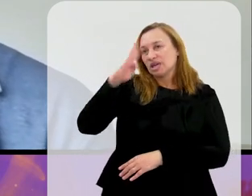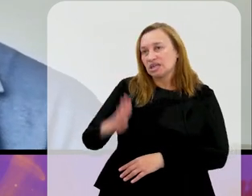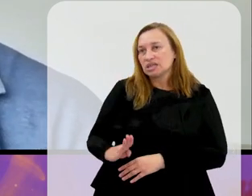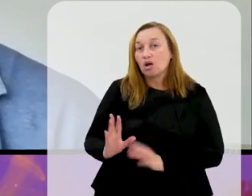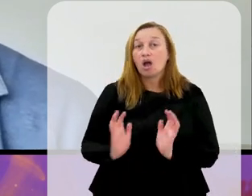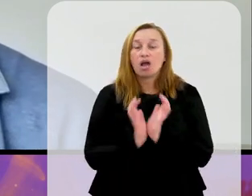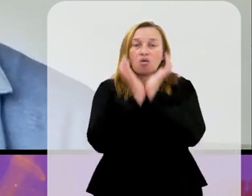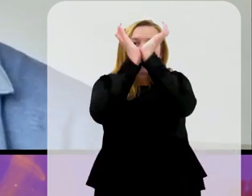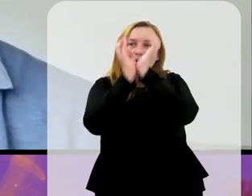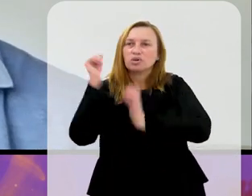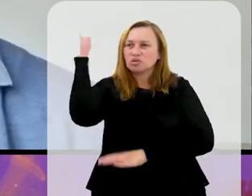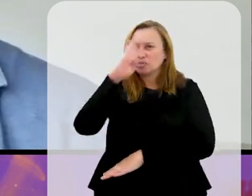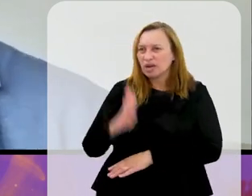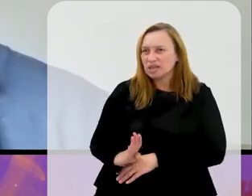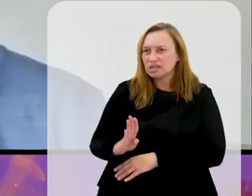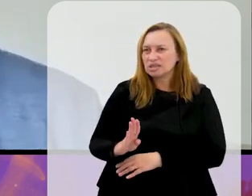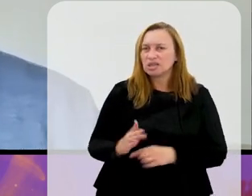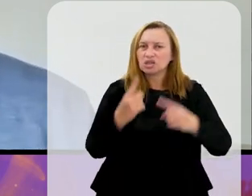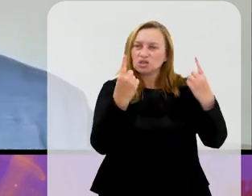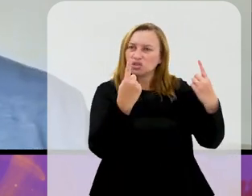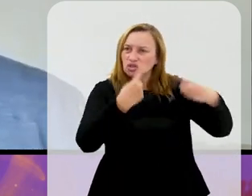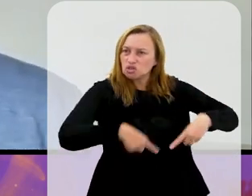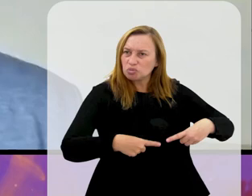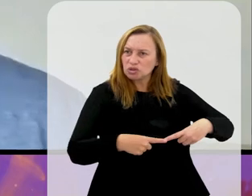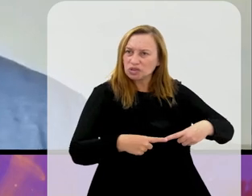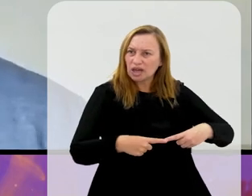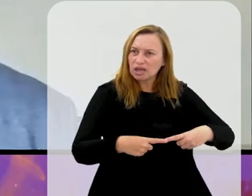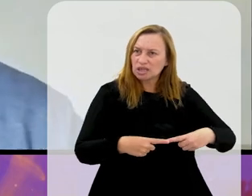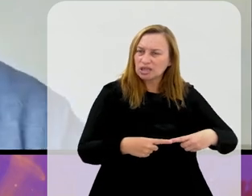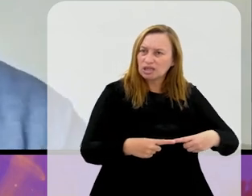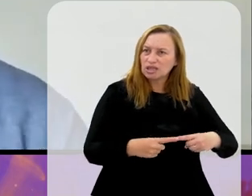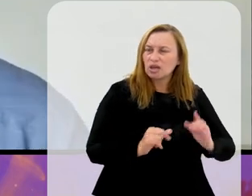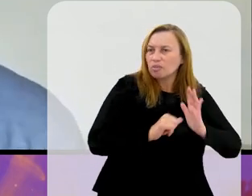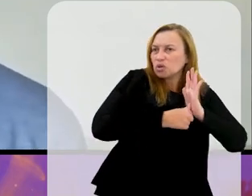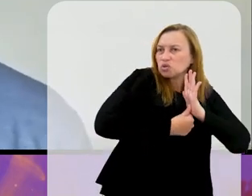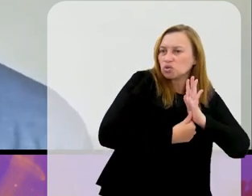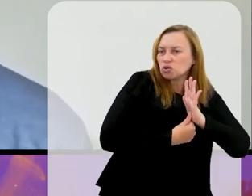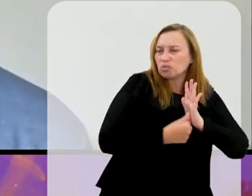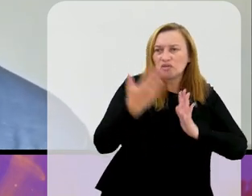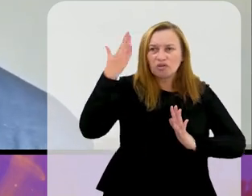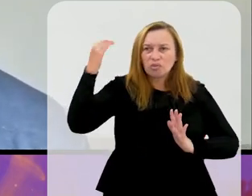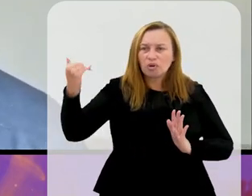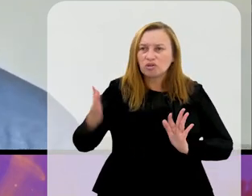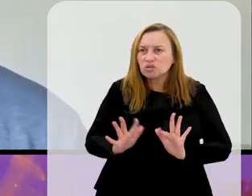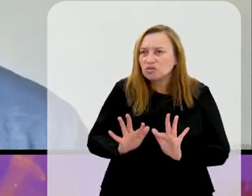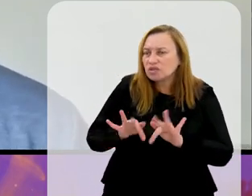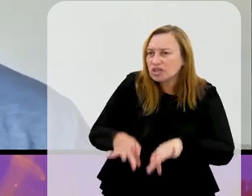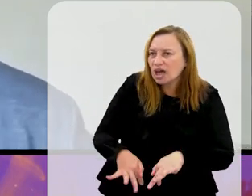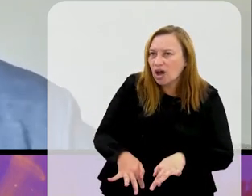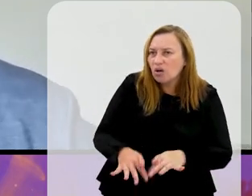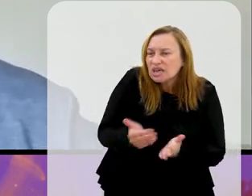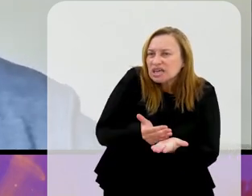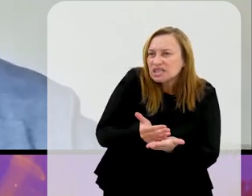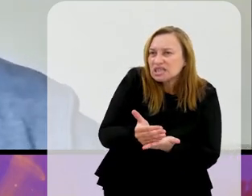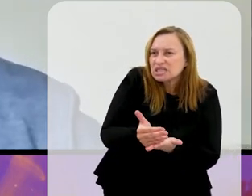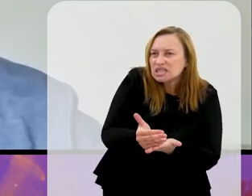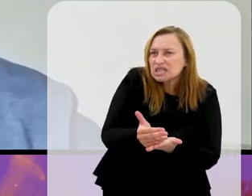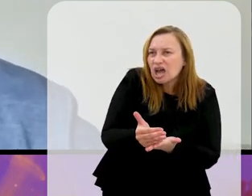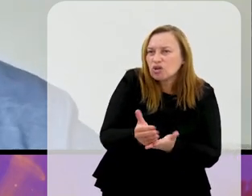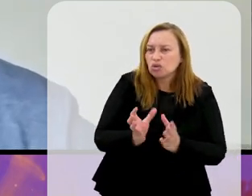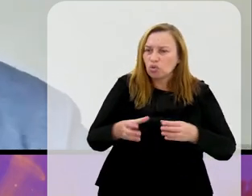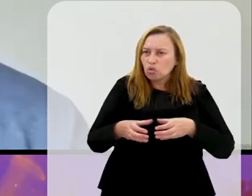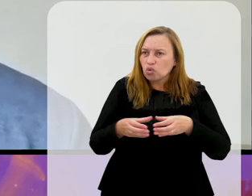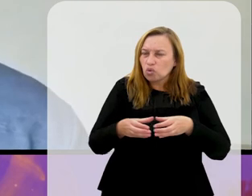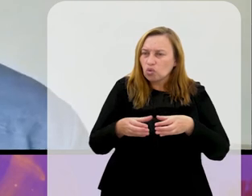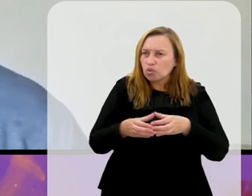Campeonato Brasileiro. A Copa do Brasil, ela tem que ser disputada pelos grandes times na fase final. E a fase inicial ser apenas entre